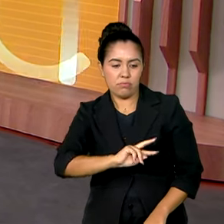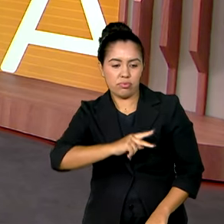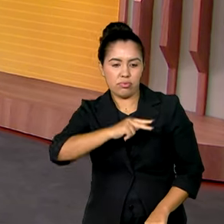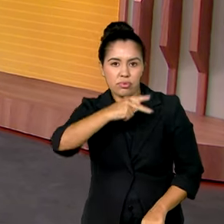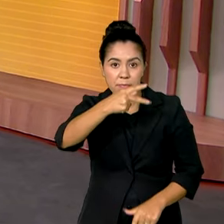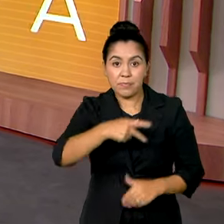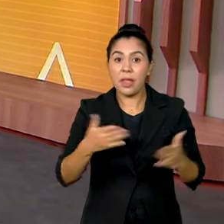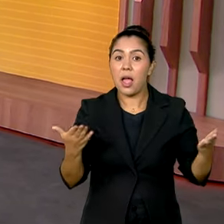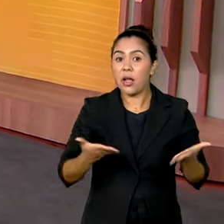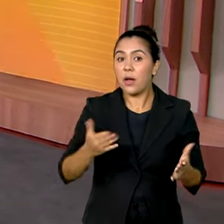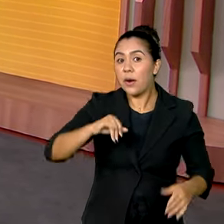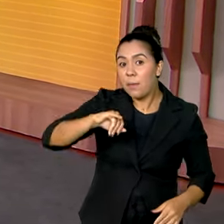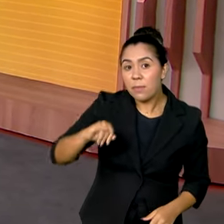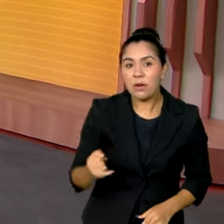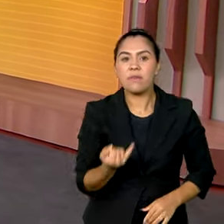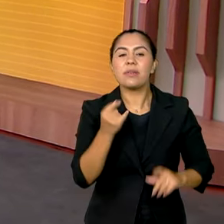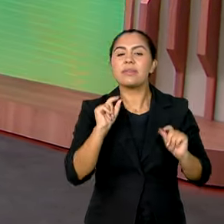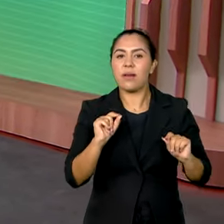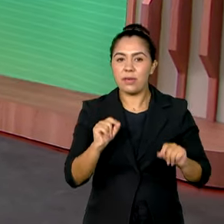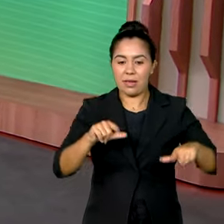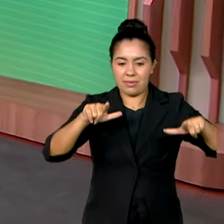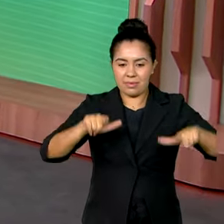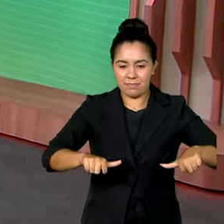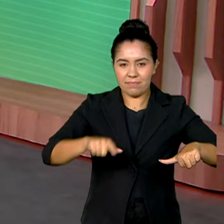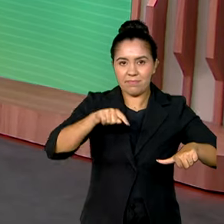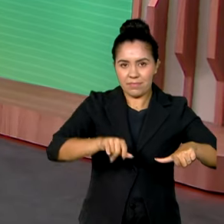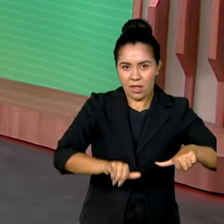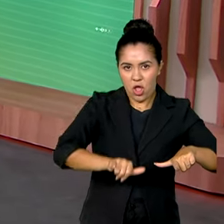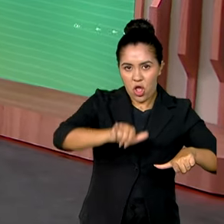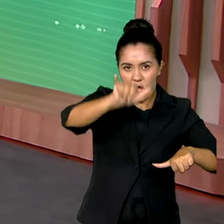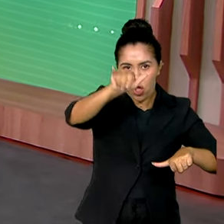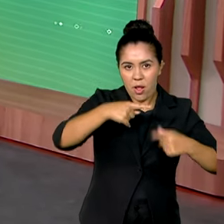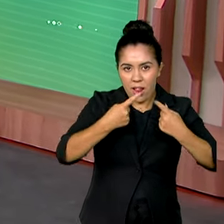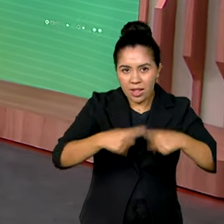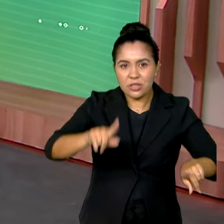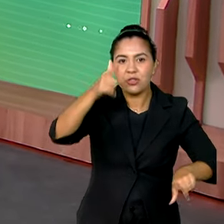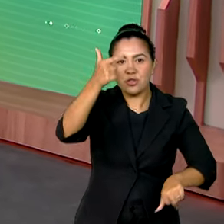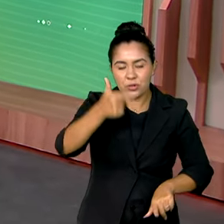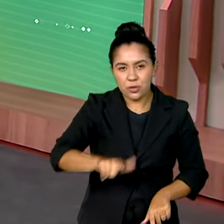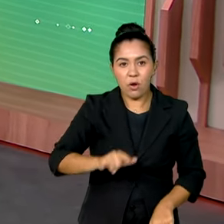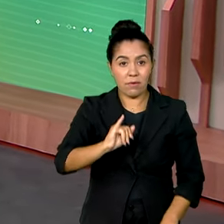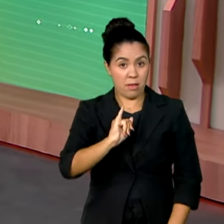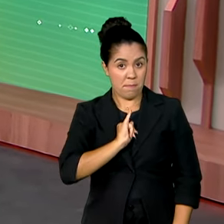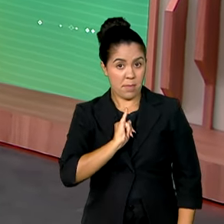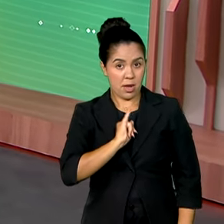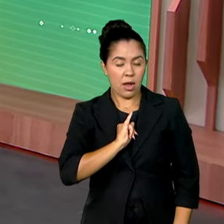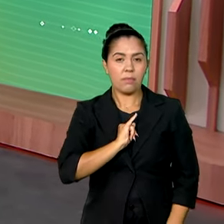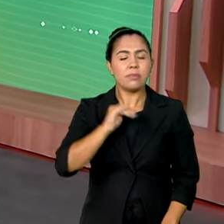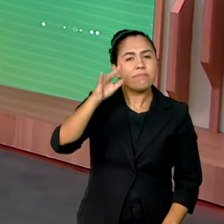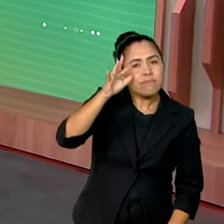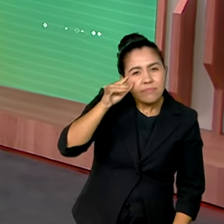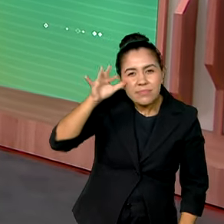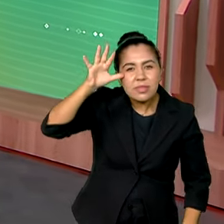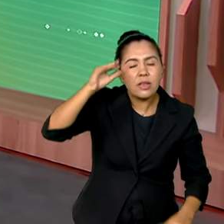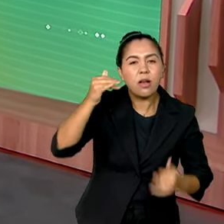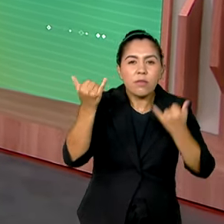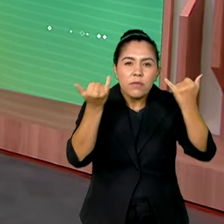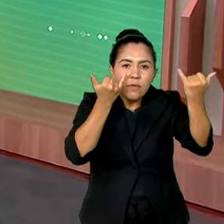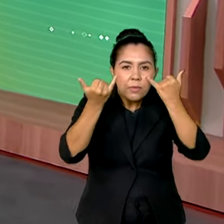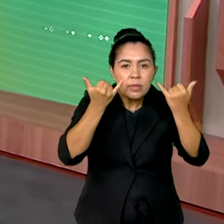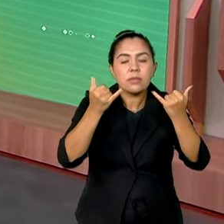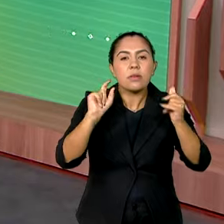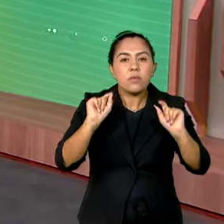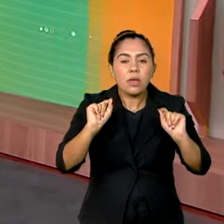Vamos aproveitar, então, a reinauguração do aeroporto de Imperatriz para conhecer outras ações do governo federal nessa cidade maranhense.